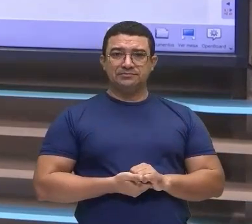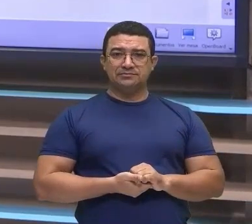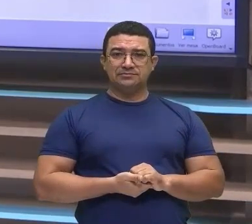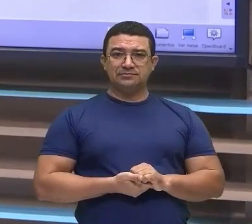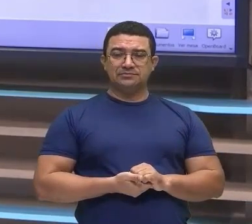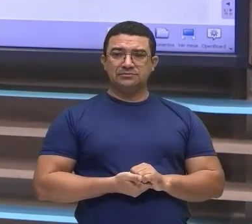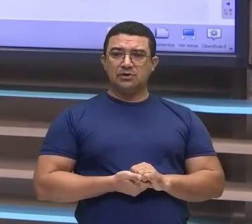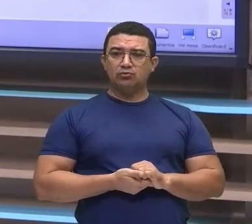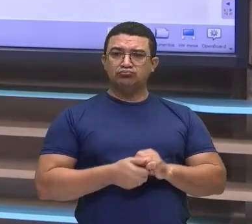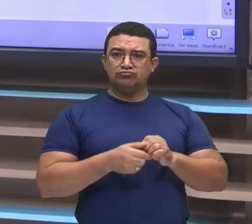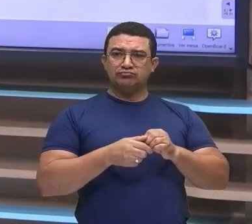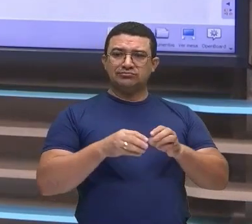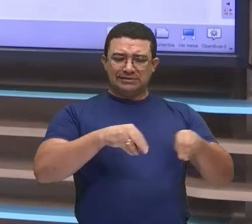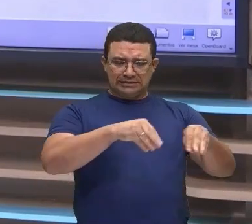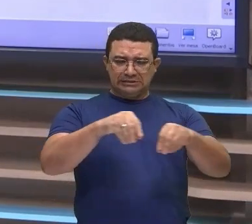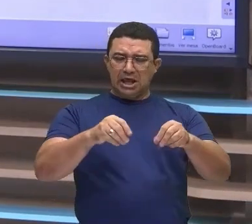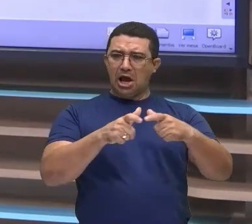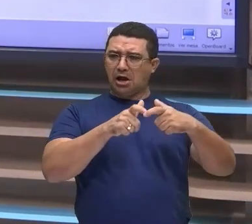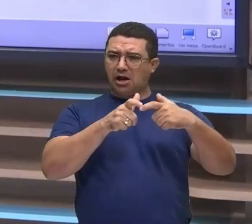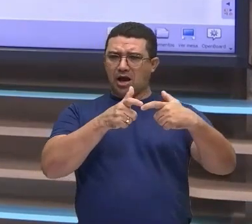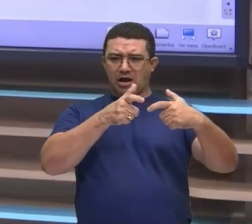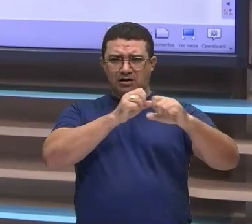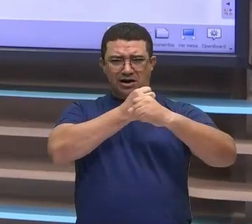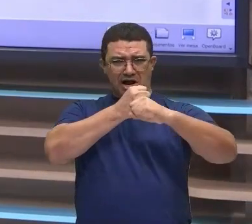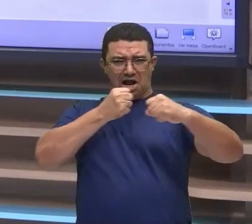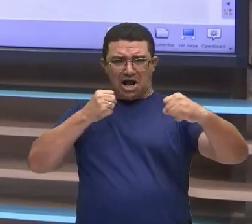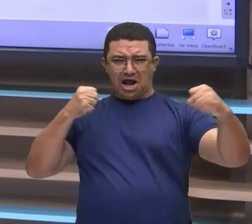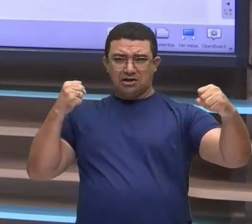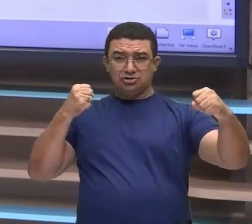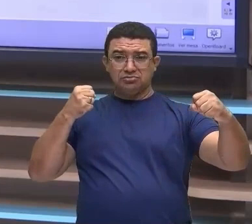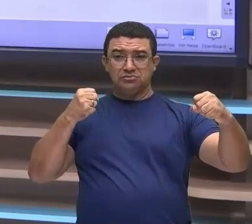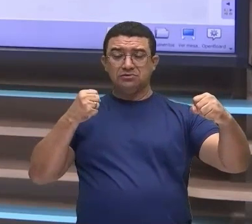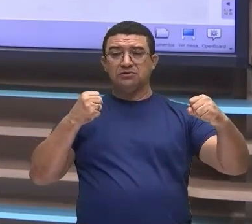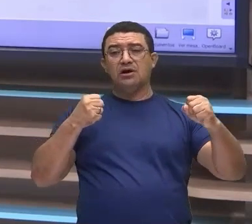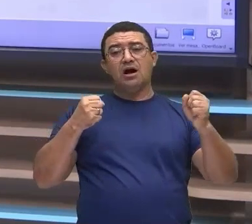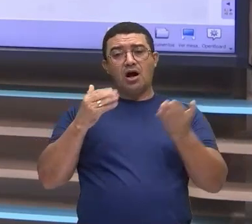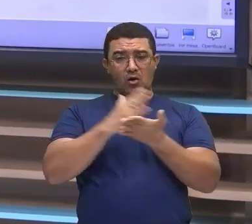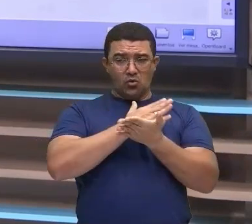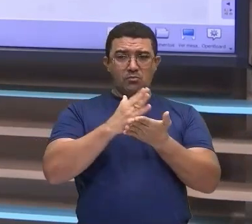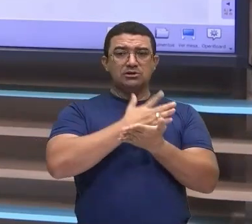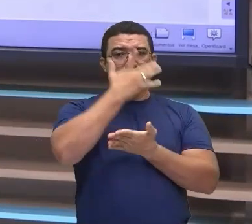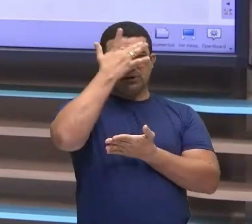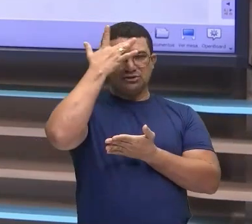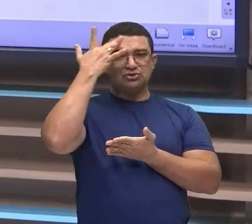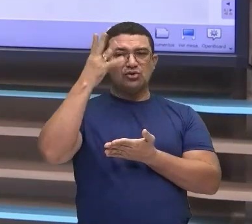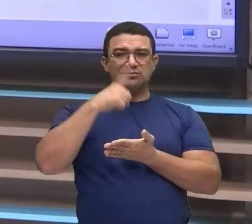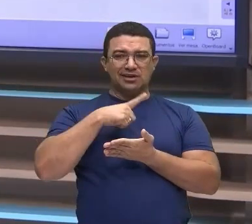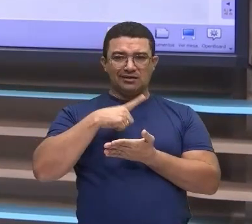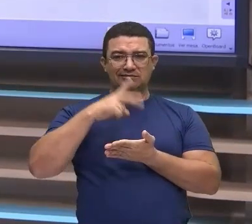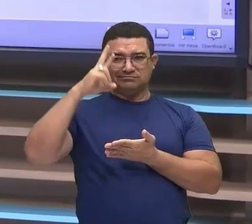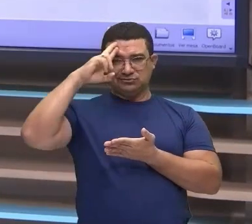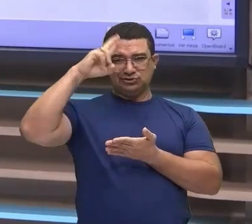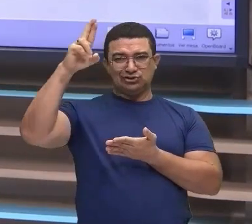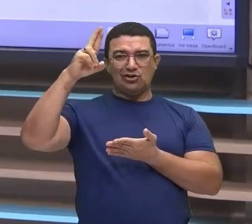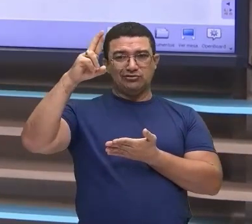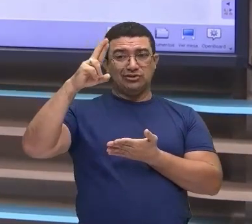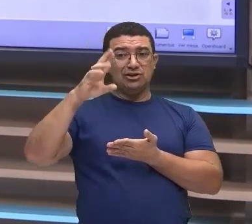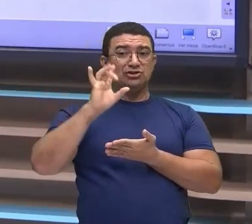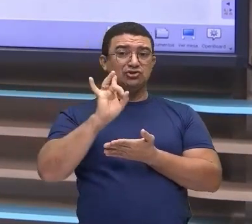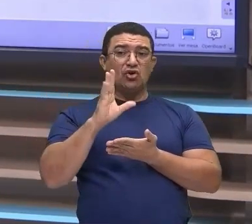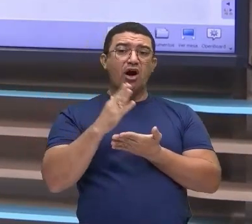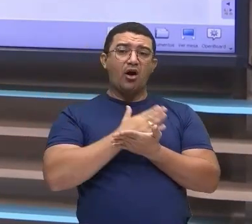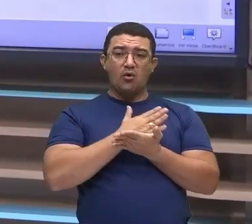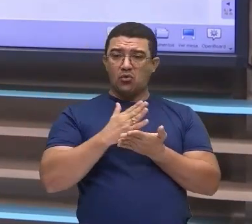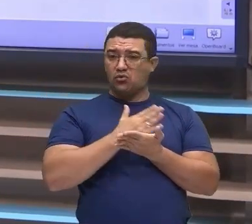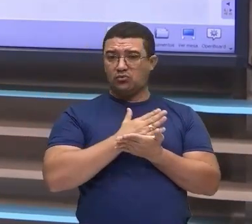propriedades, nessa organização, nessas terras aí relacionadas à estrutura fundiária